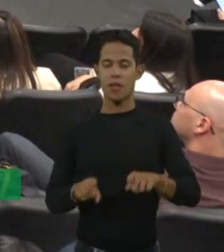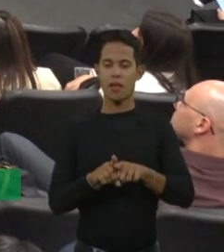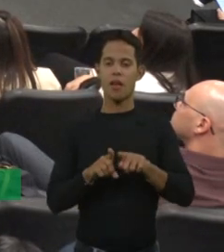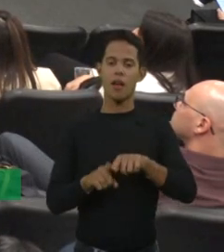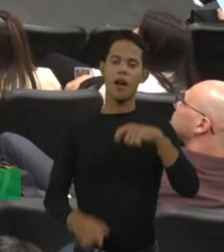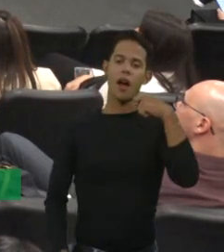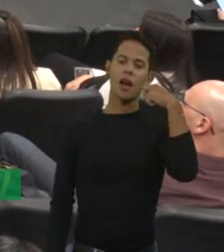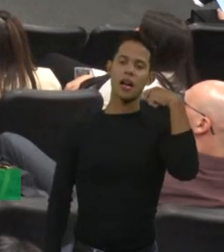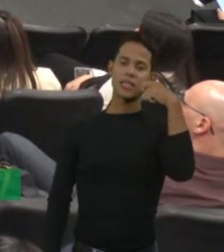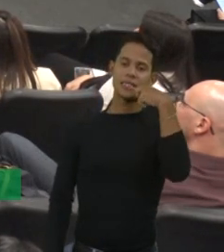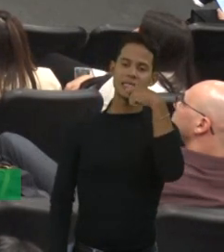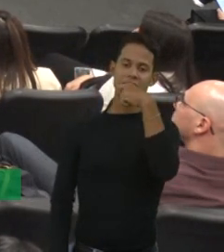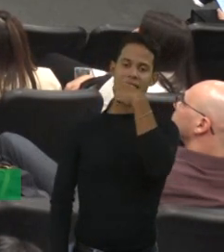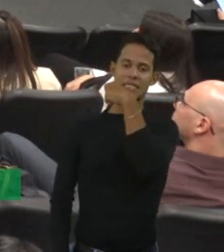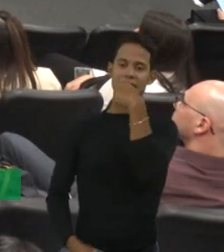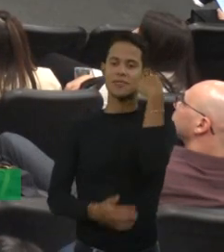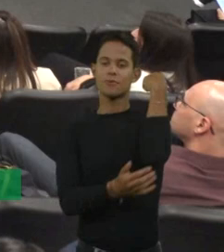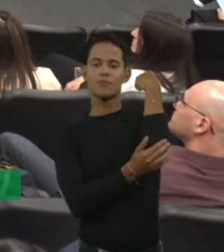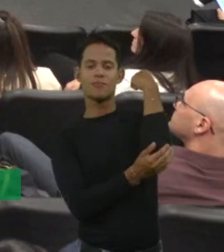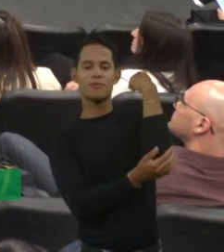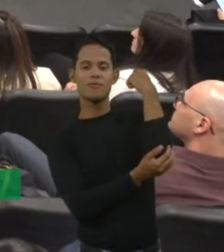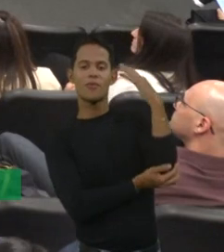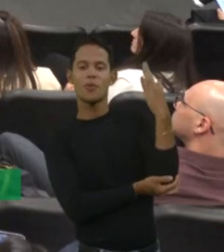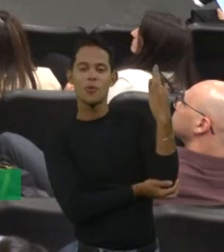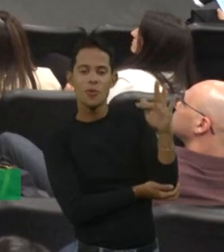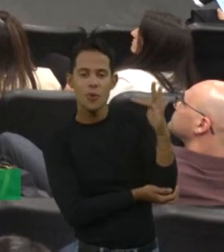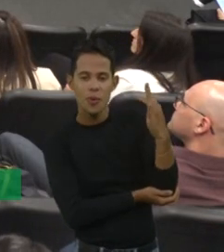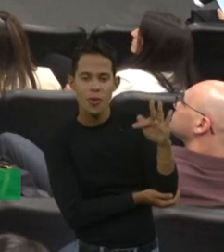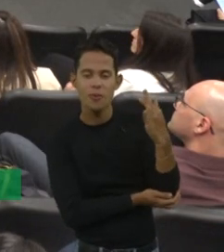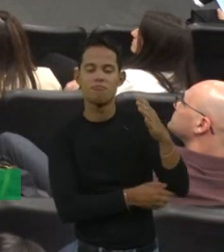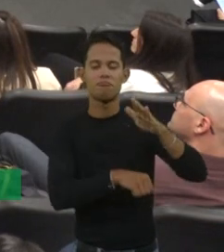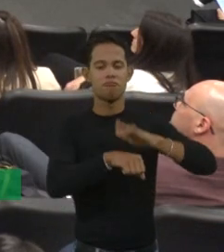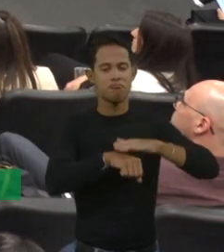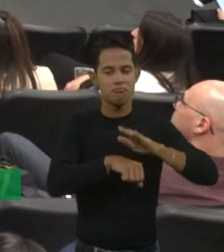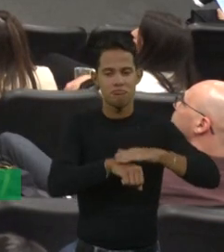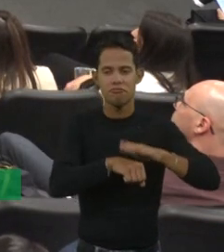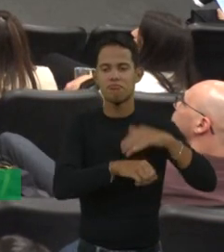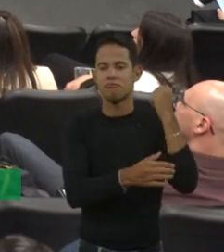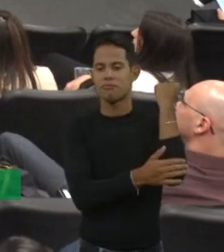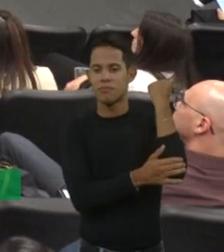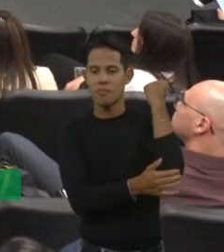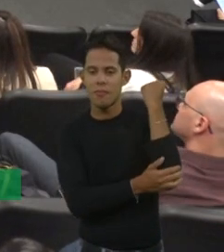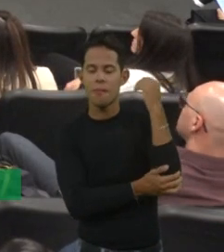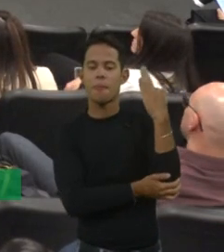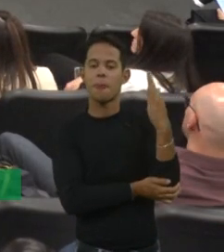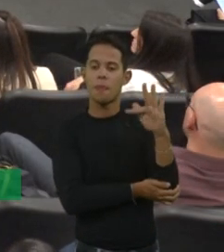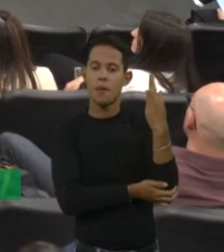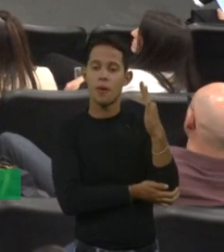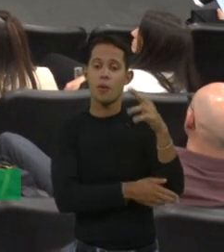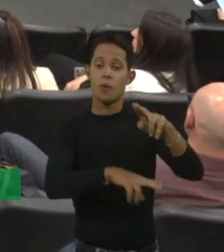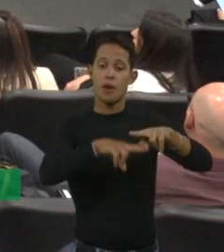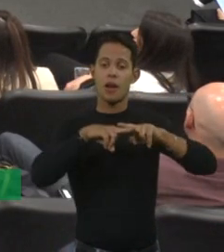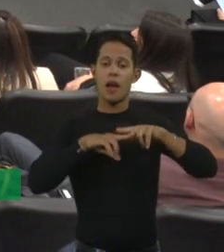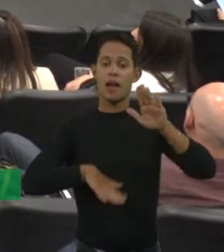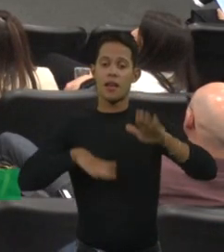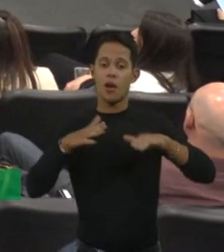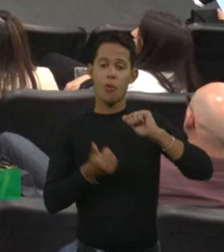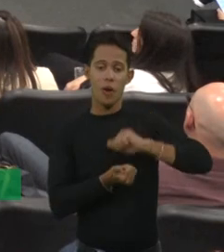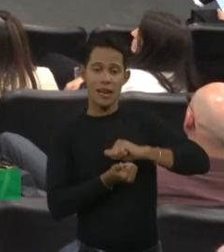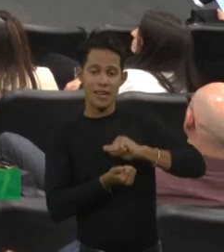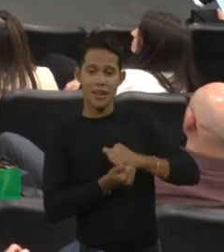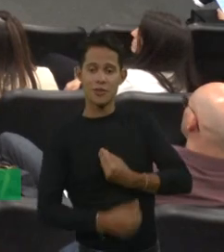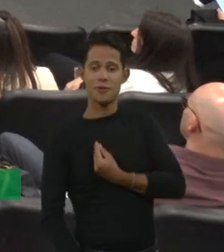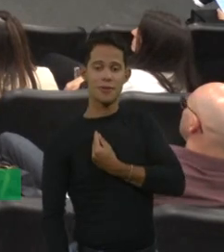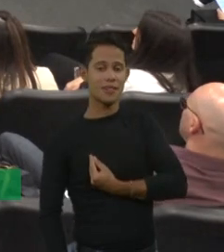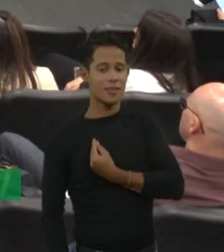para fazer esse ato de higiene. Então, muitos têm uma qualidade de vida bem comprometida